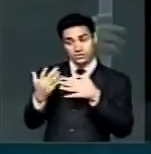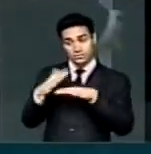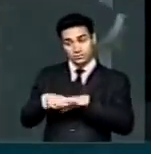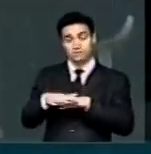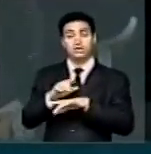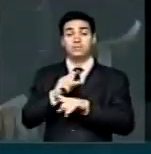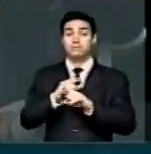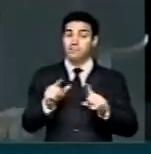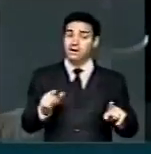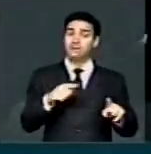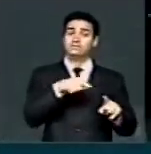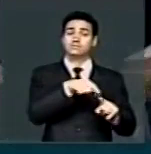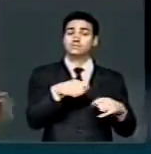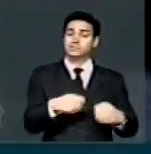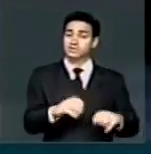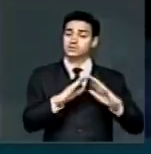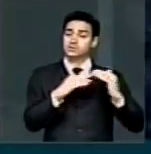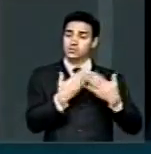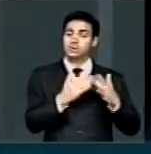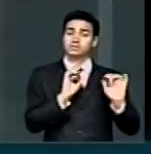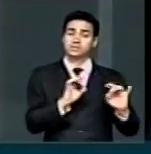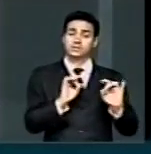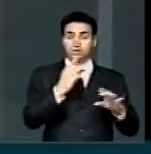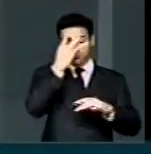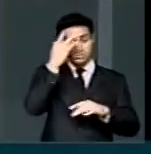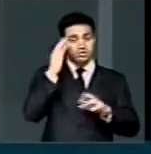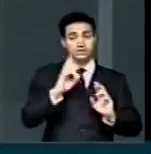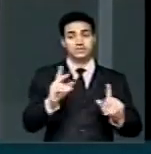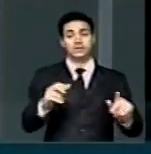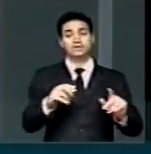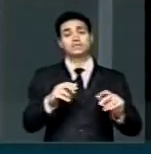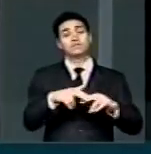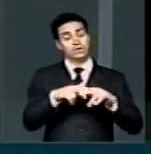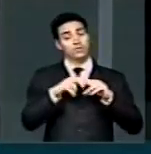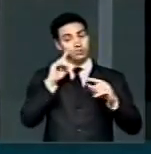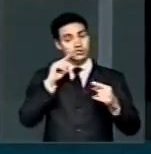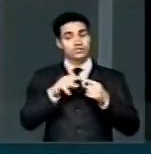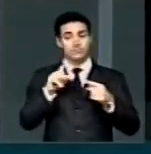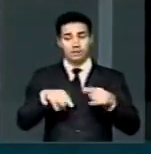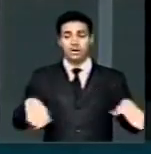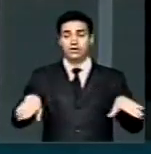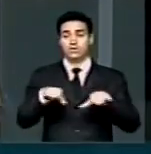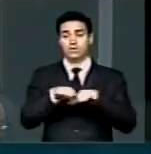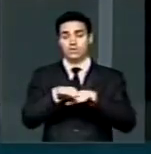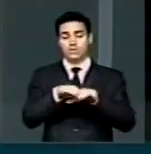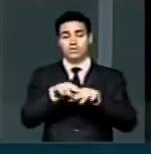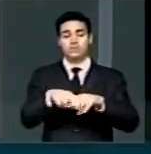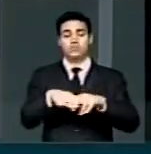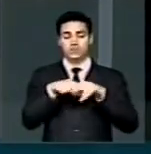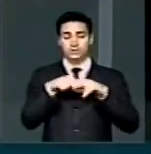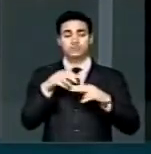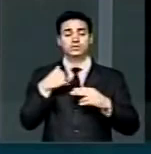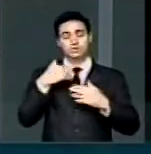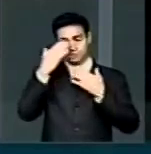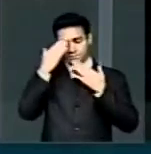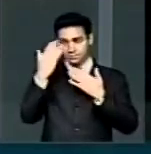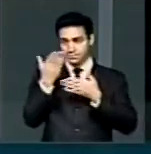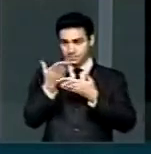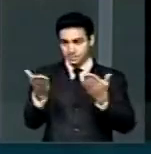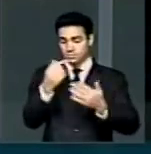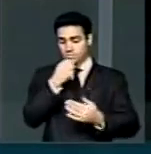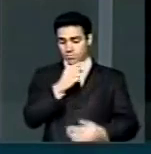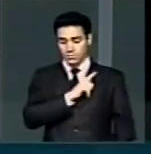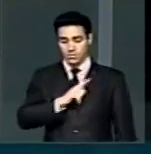especial, uma escola diferente para os que são diferentes com isso buscando a igualdade quero agradecer publicamente o Governador